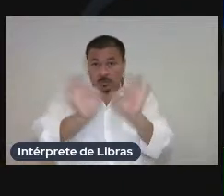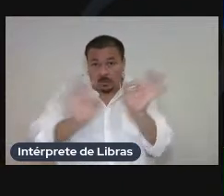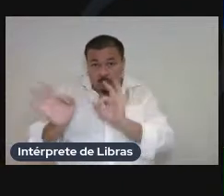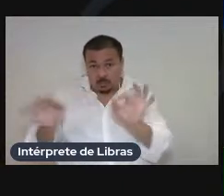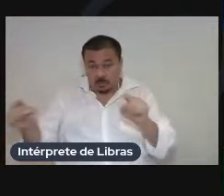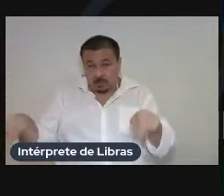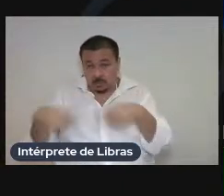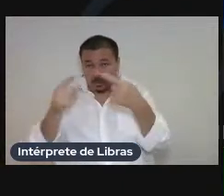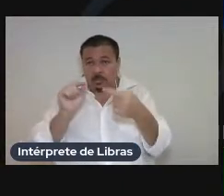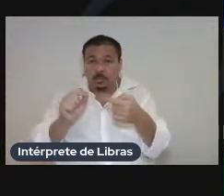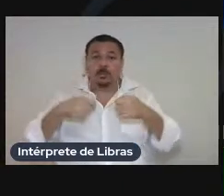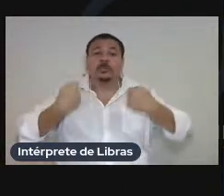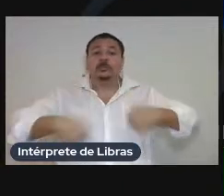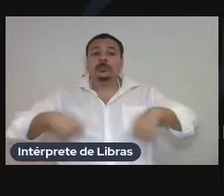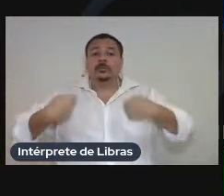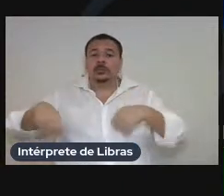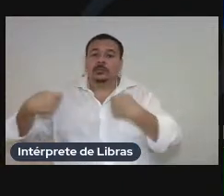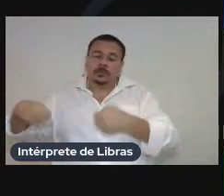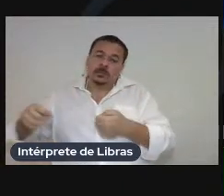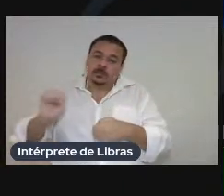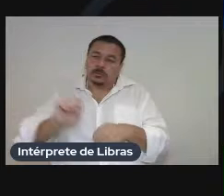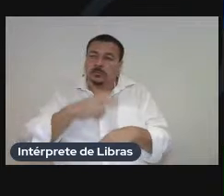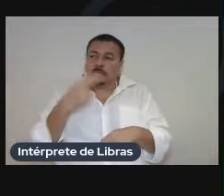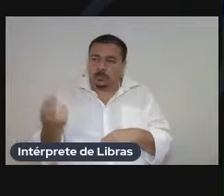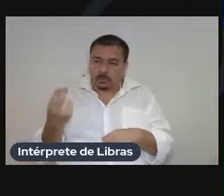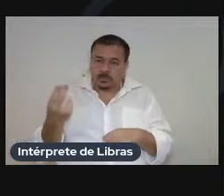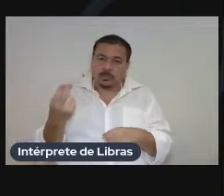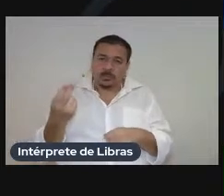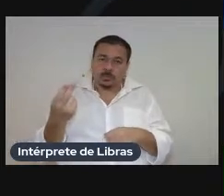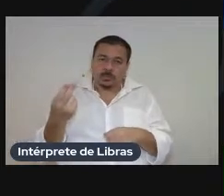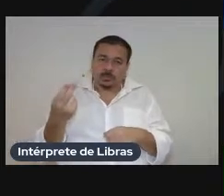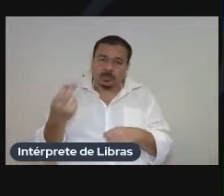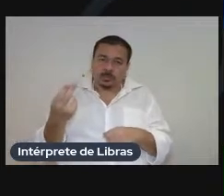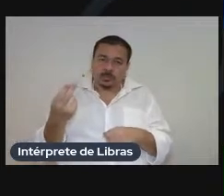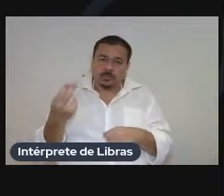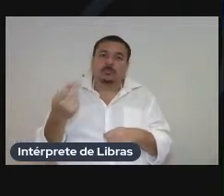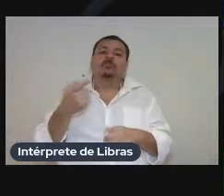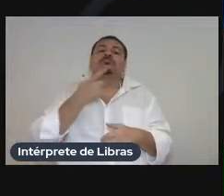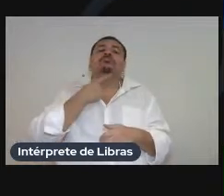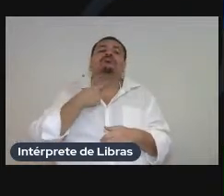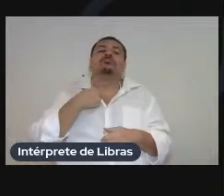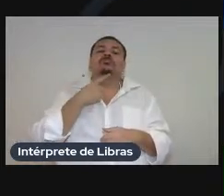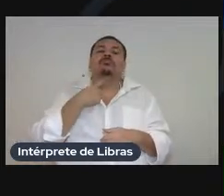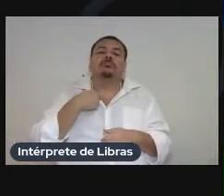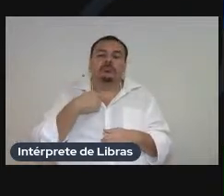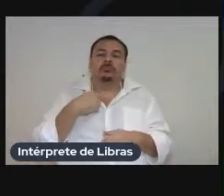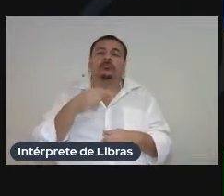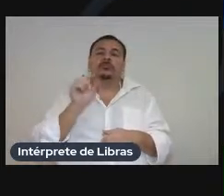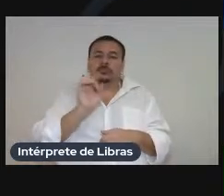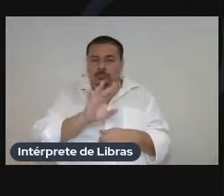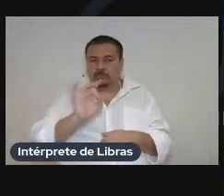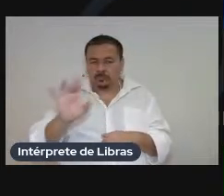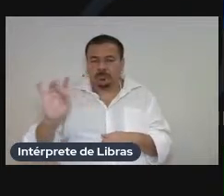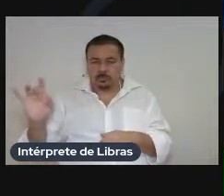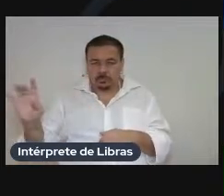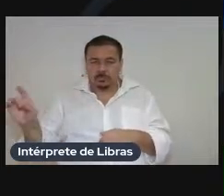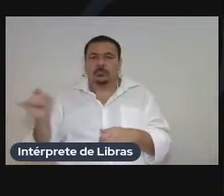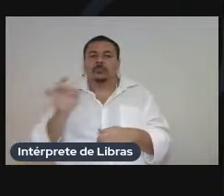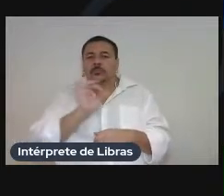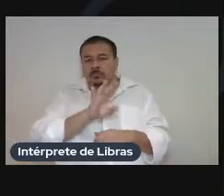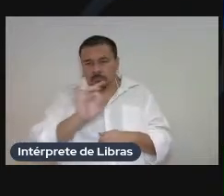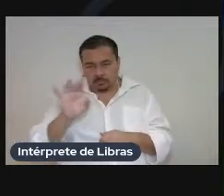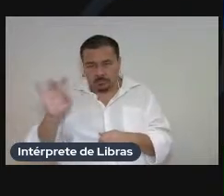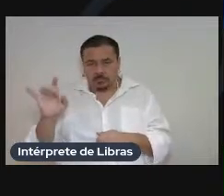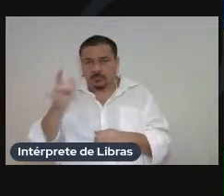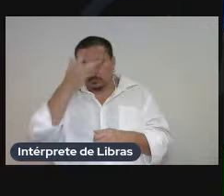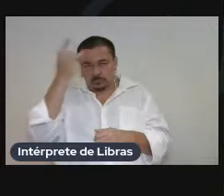a necessidade ou a vontade de cada um de cada um cada uma de